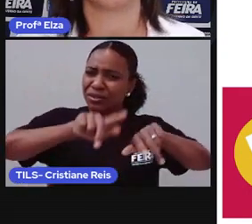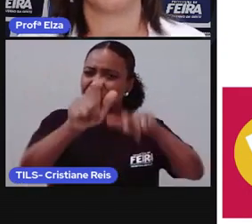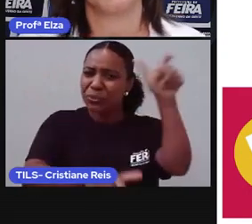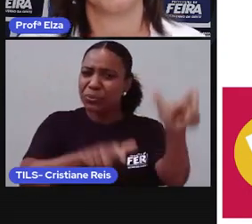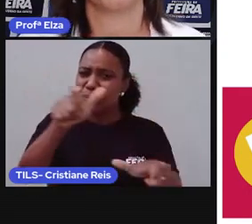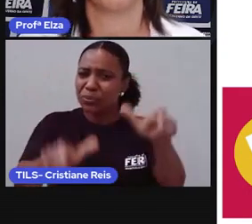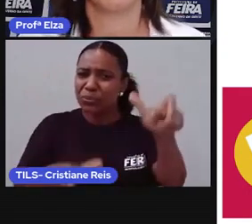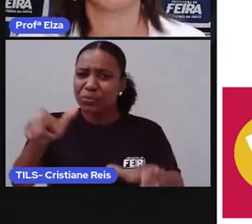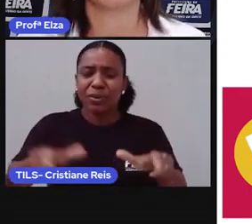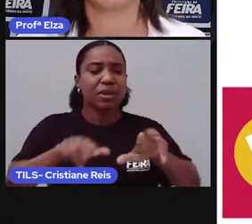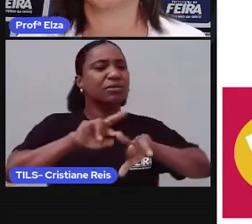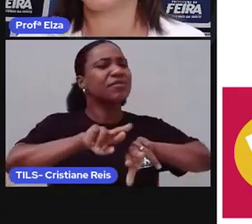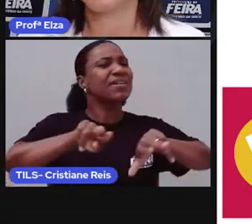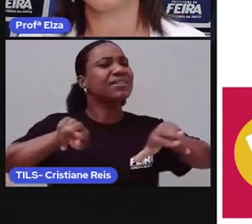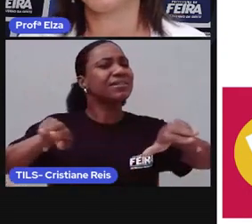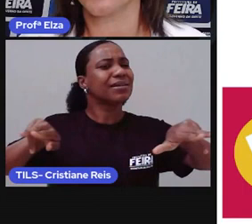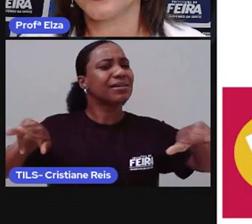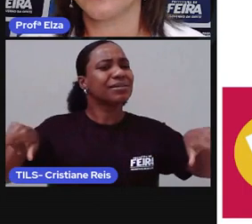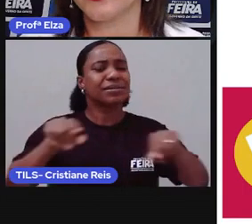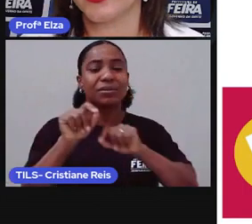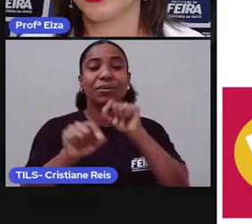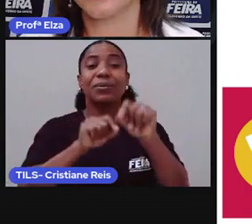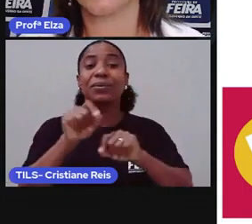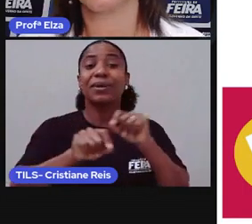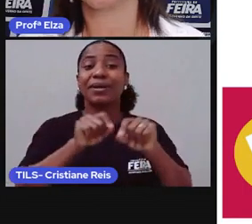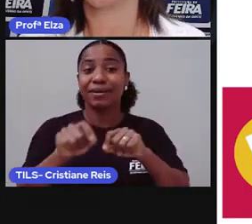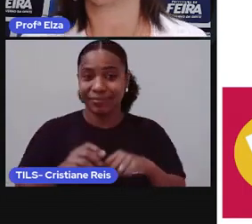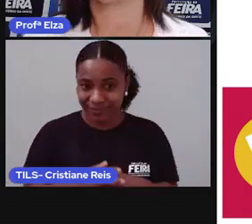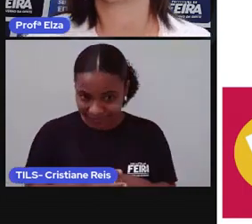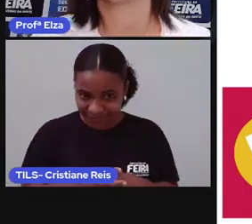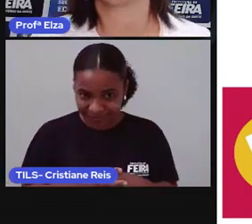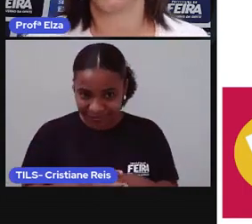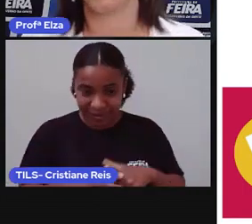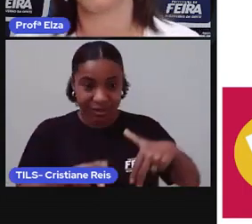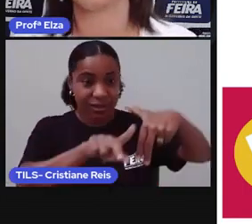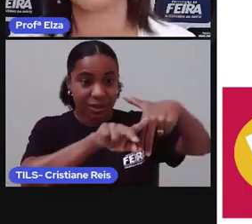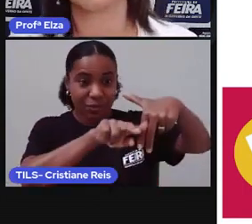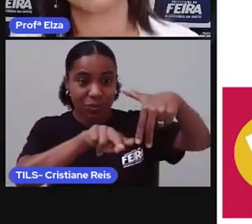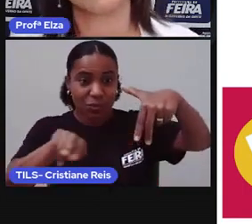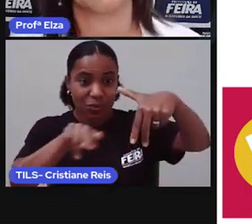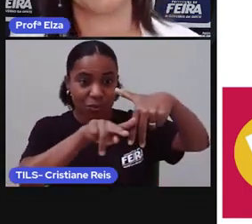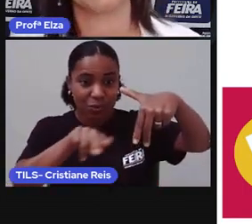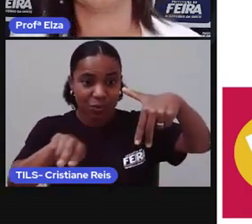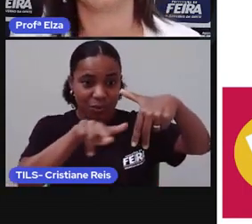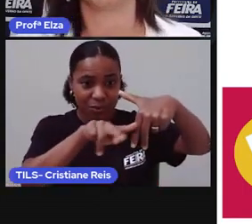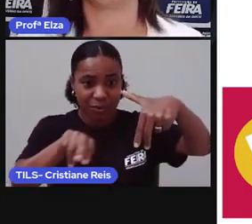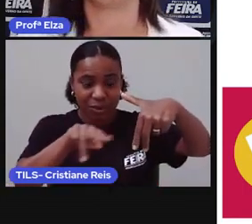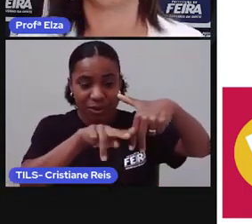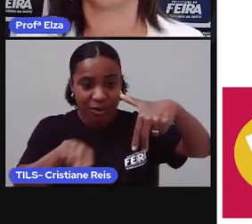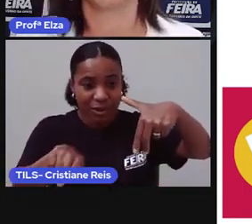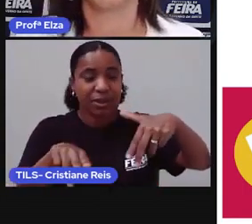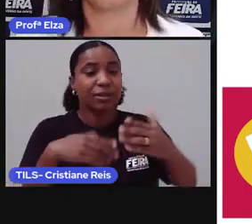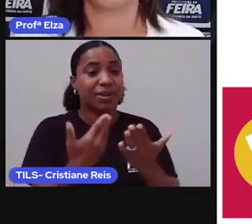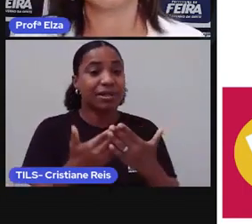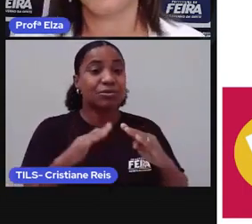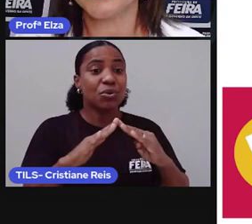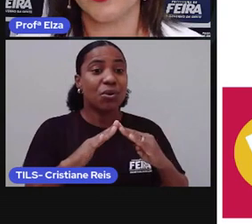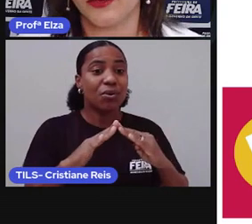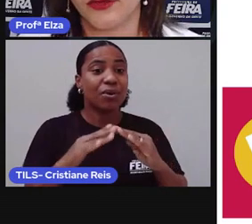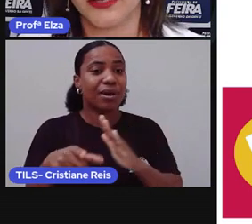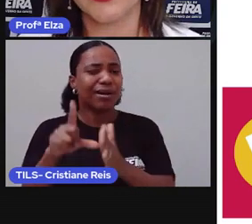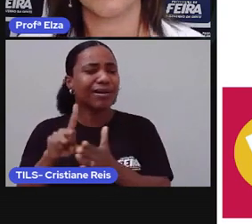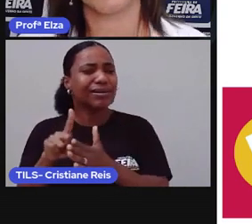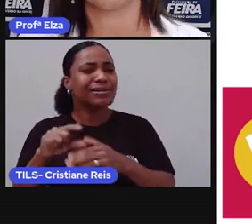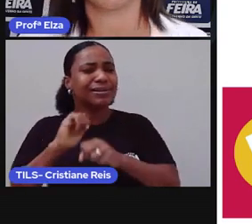seu contexto, dentro das discussões que você já travou dentro da sua escola, antes da pandemia, com as